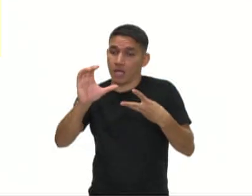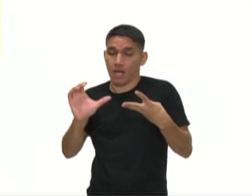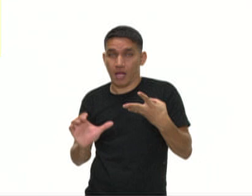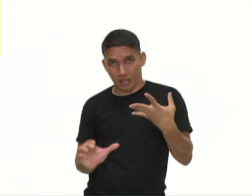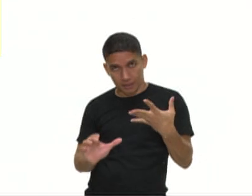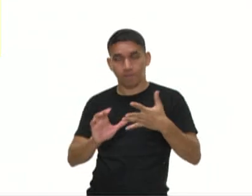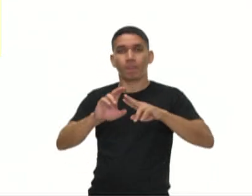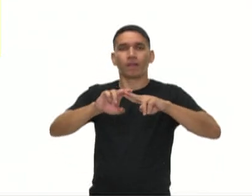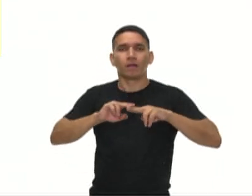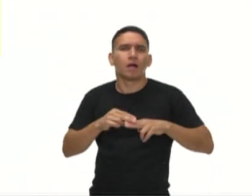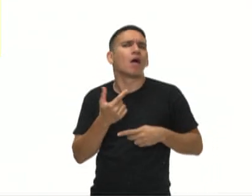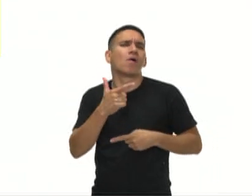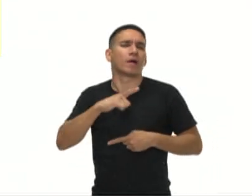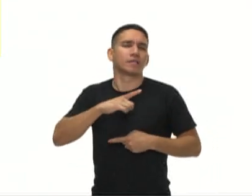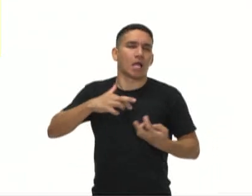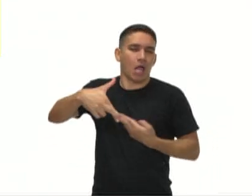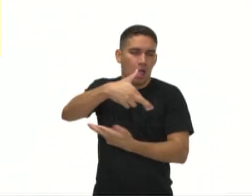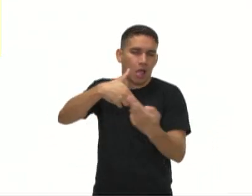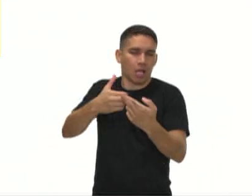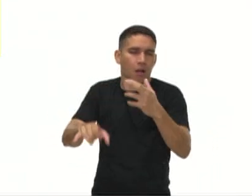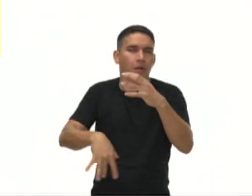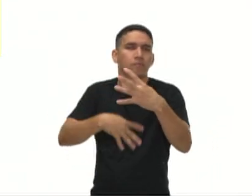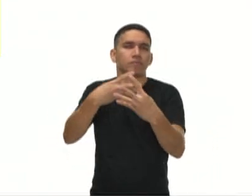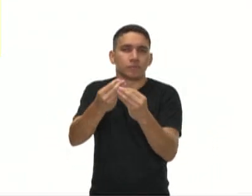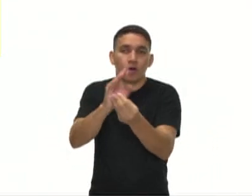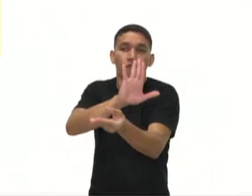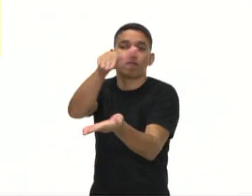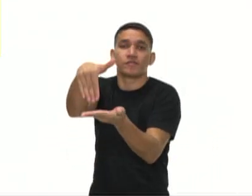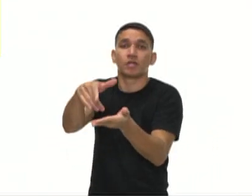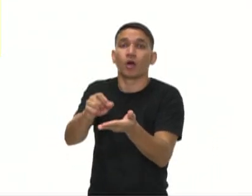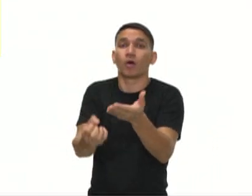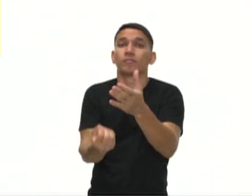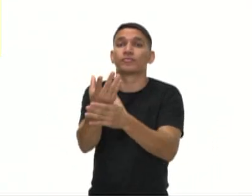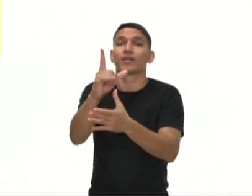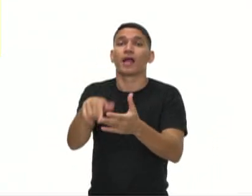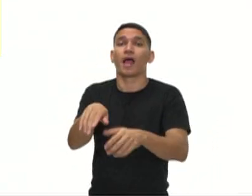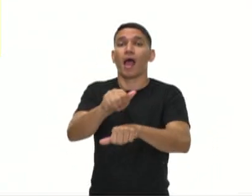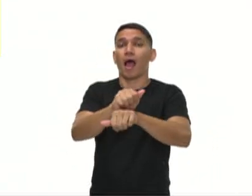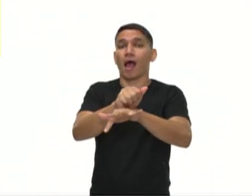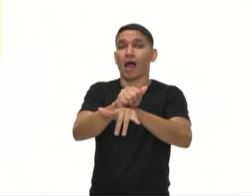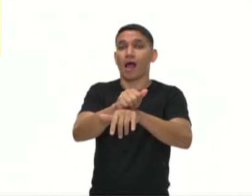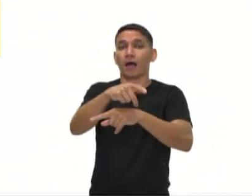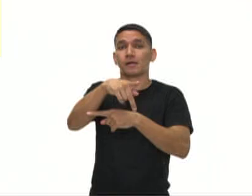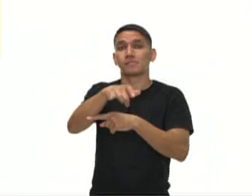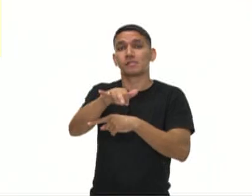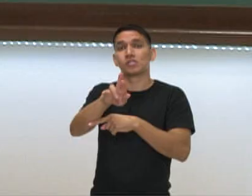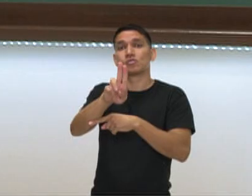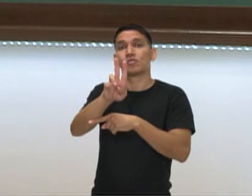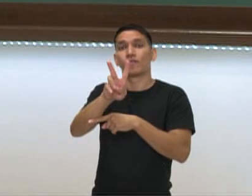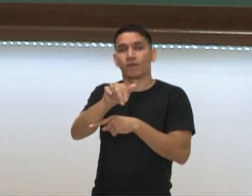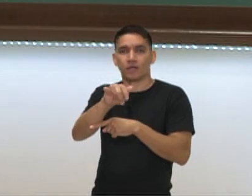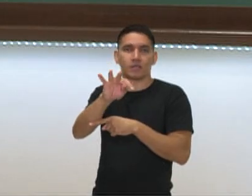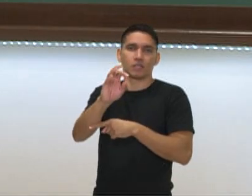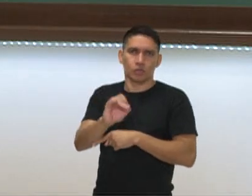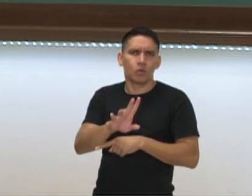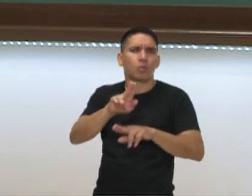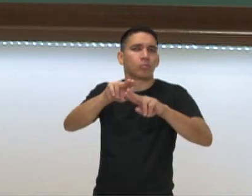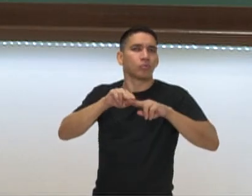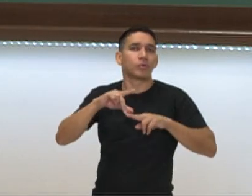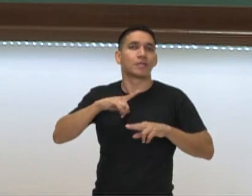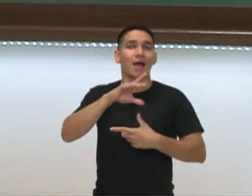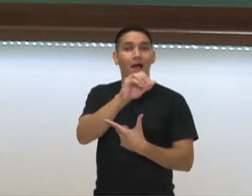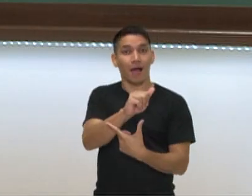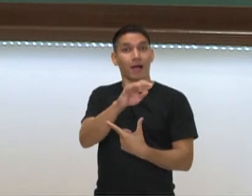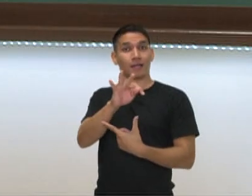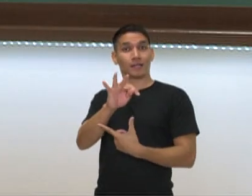uma ou duas reações acrescentadas ao final, formando ali o ácido pirúvico no final e principalmente o ATP,